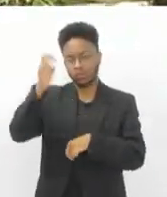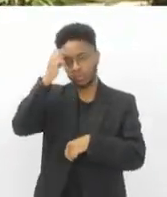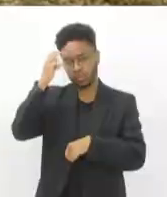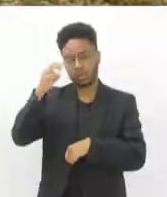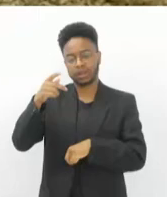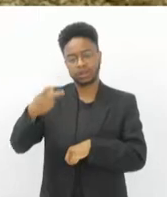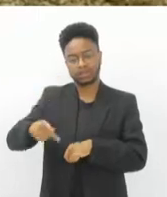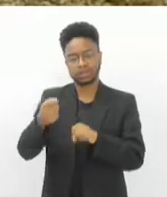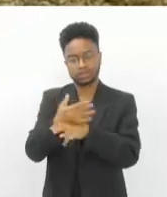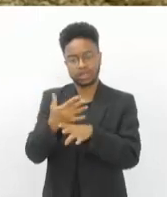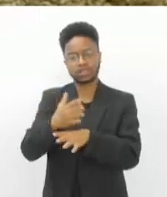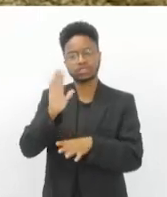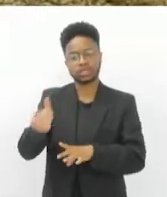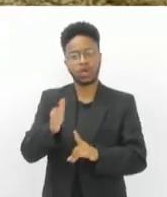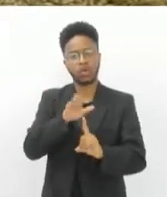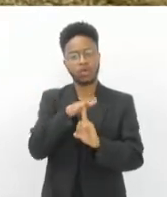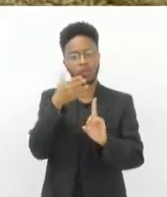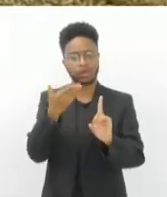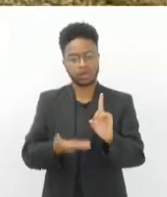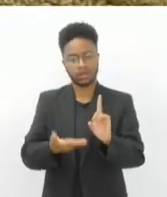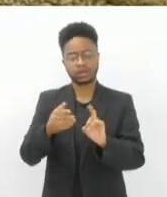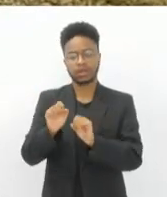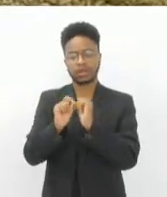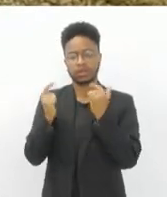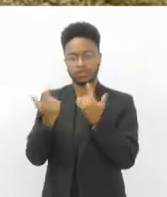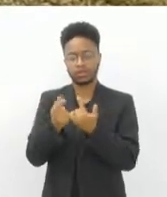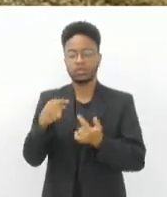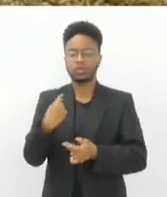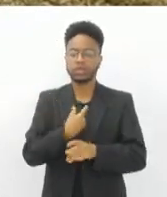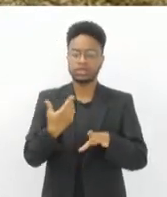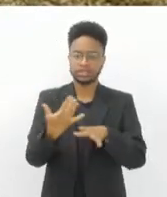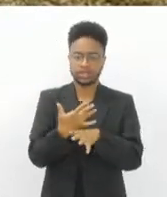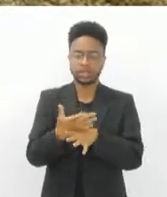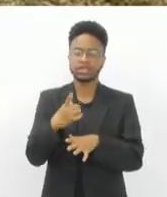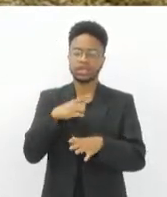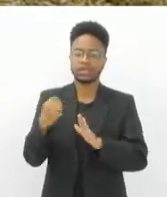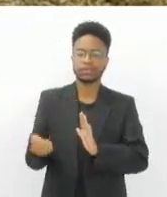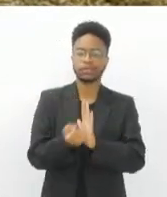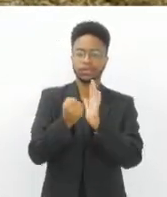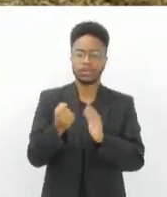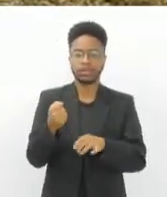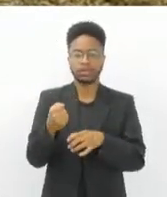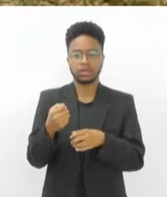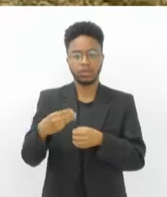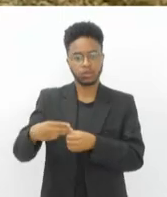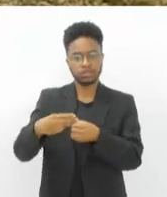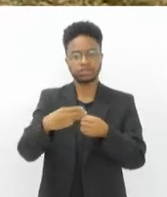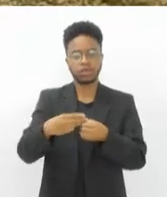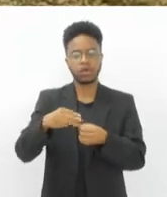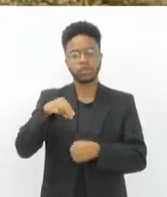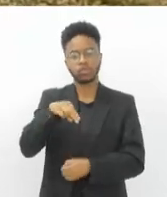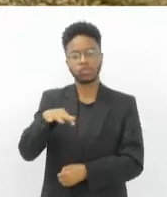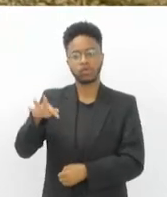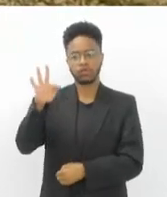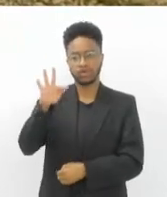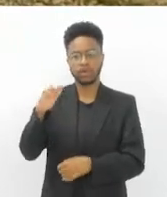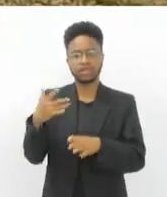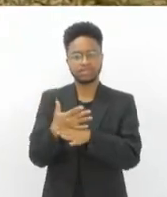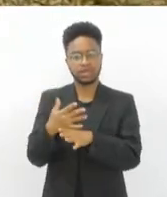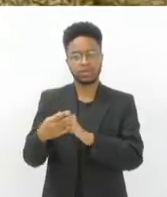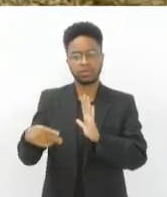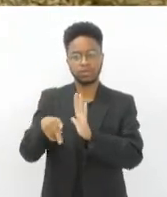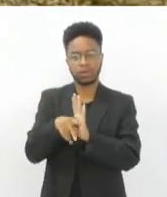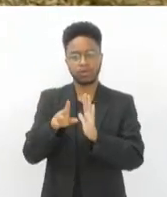LERJ. Nossa cidade já tem o título municipal de Nova Friburgo, Cidade da